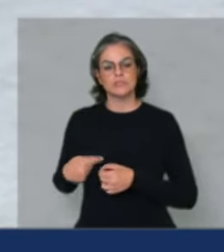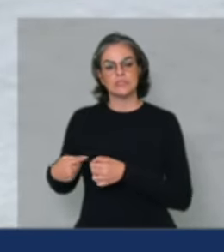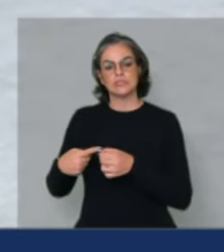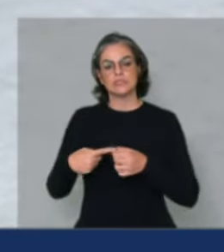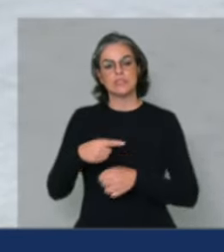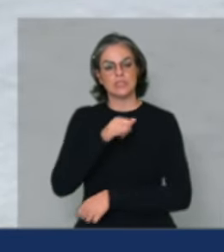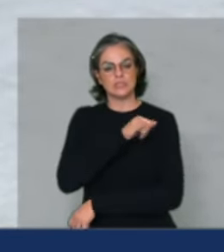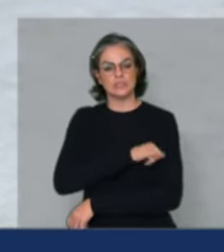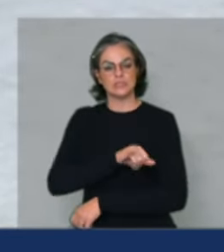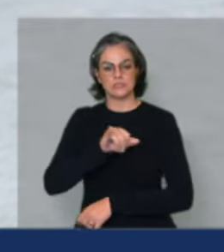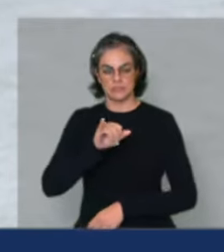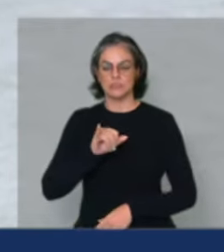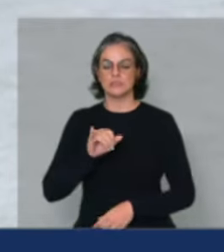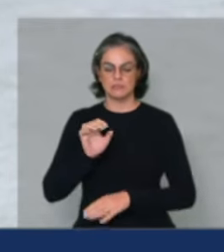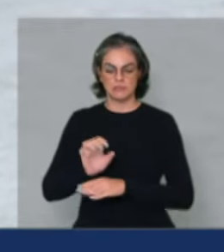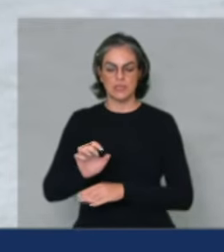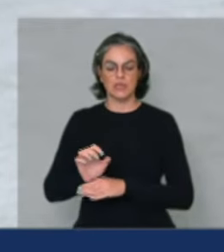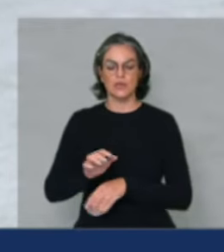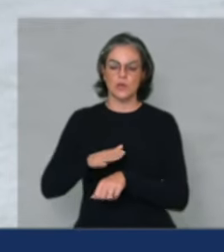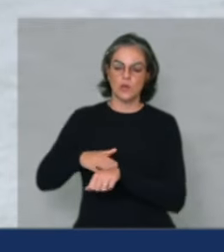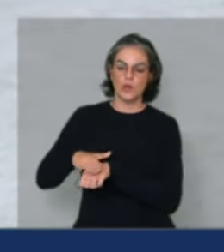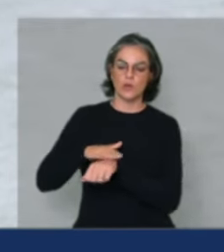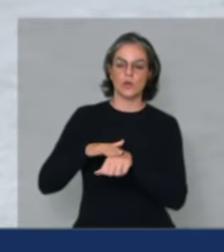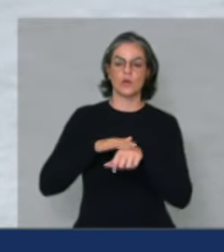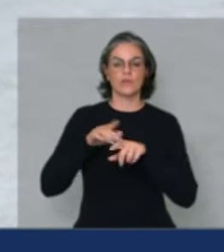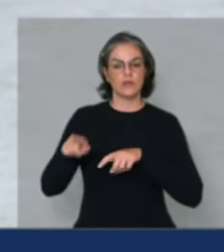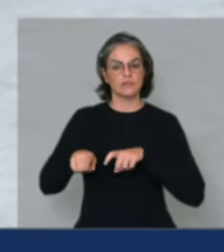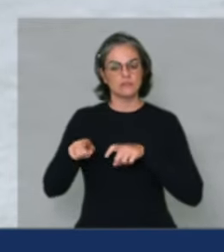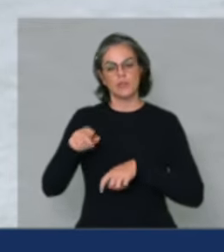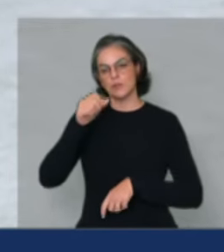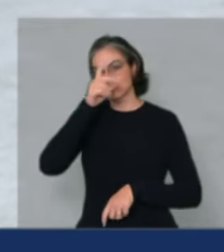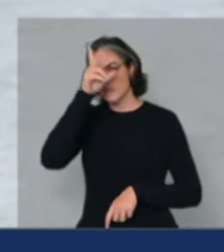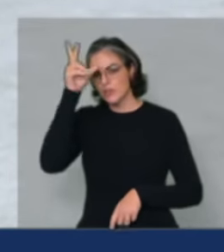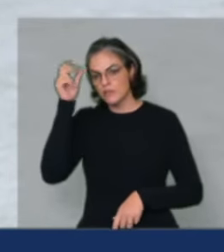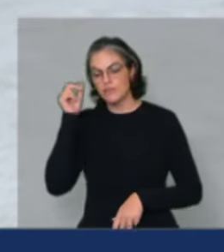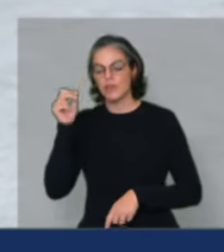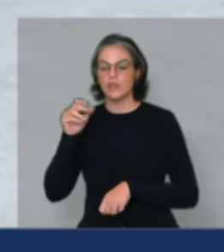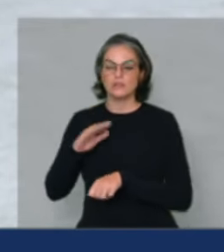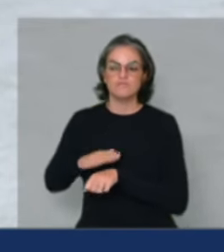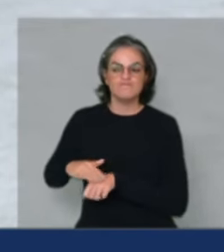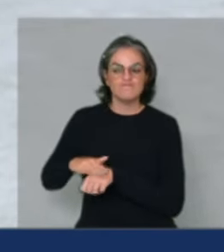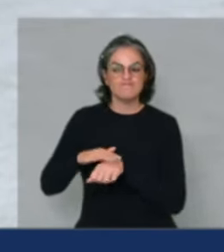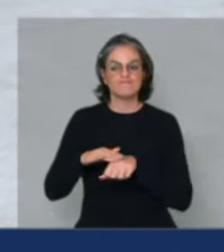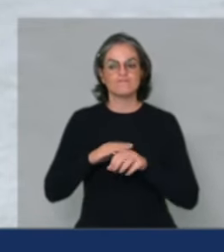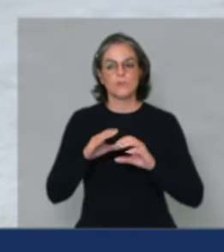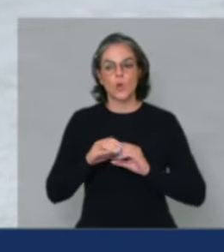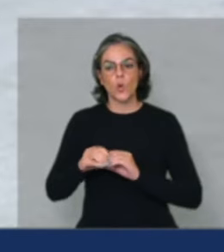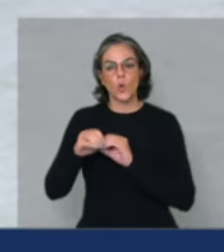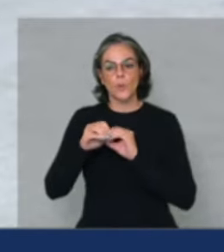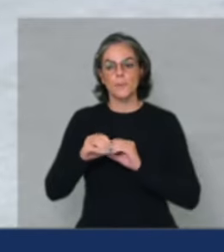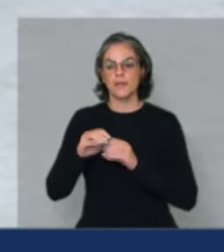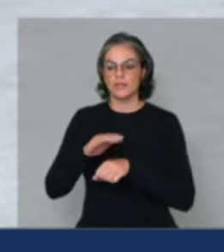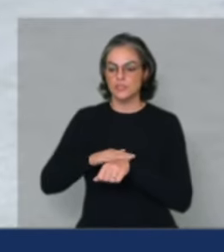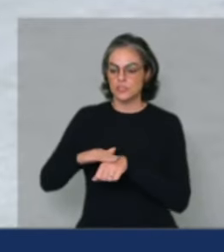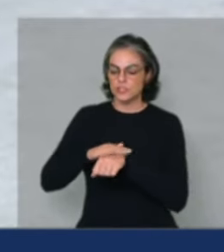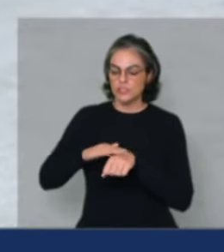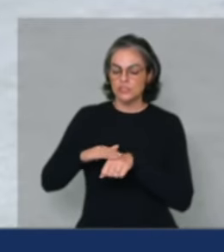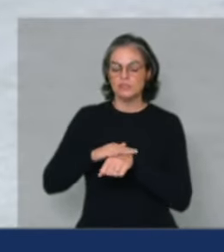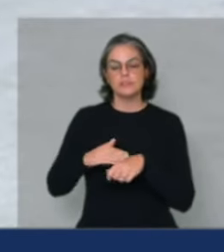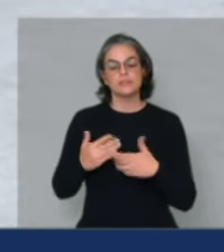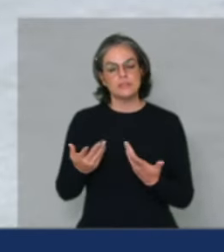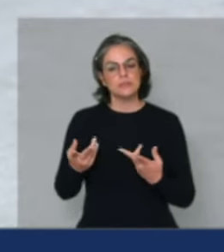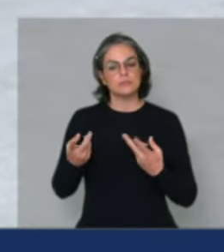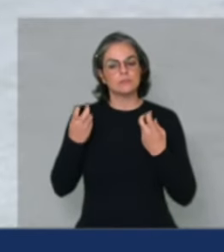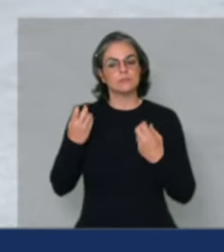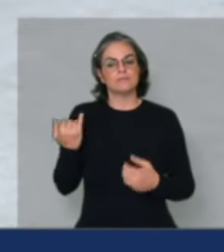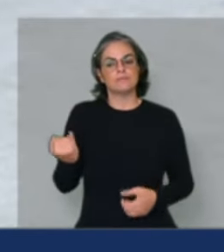conversado muito com agricultores familiares, com prefeituras, com cooperativas, e eu vejo a importância desse